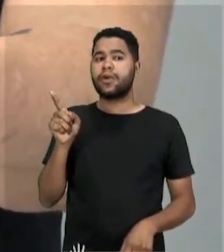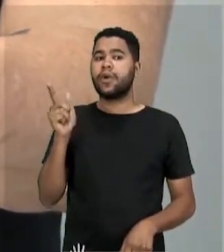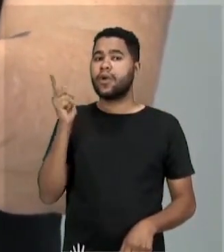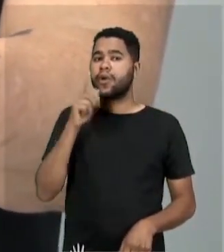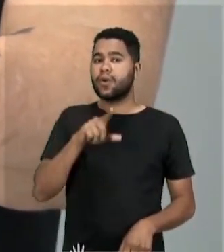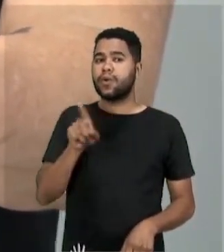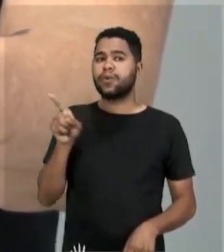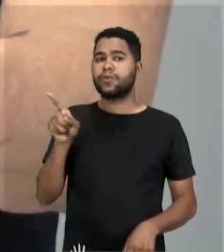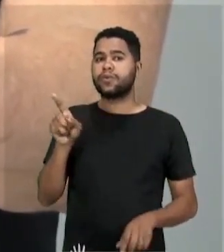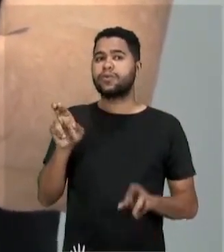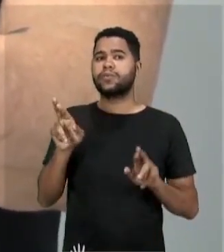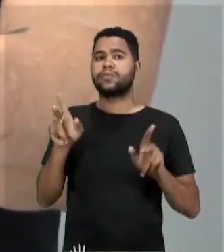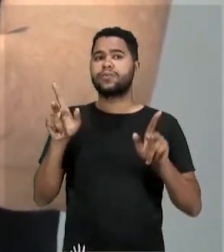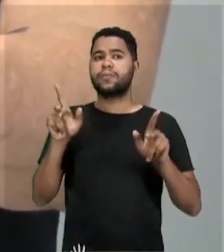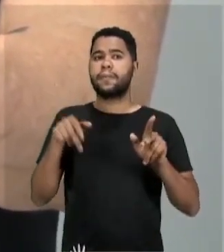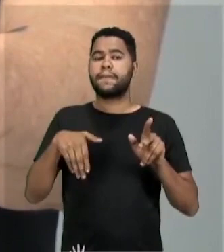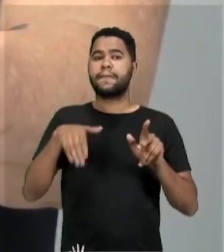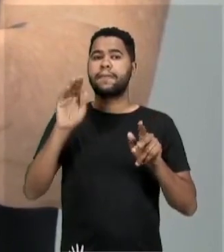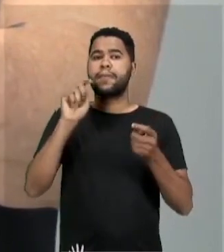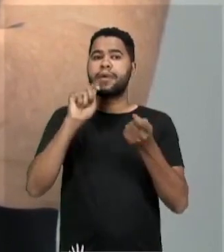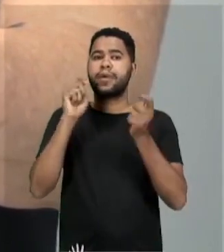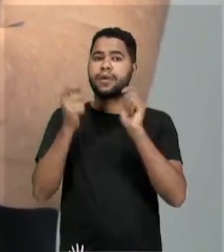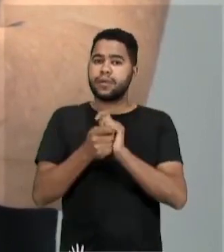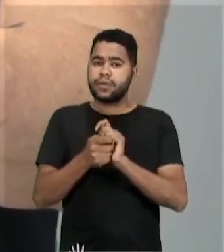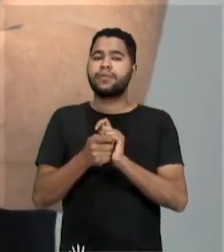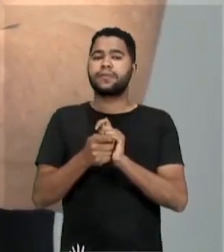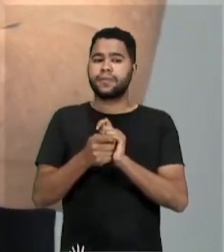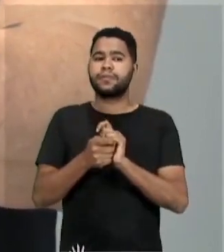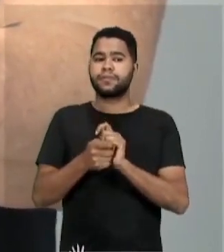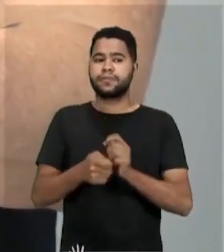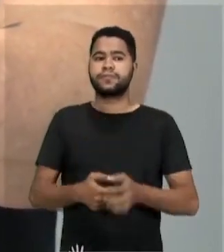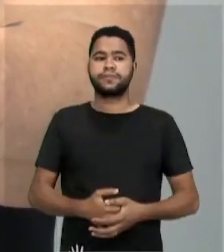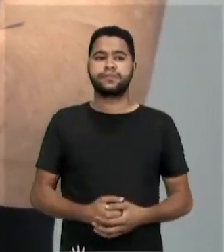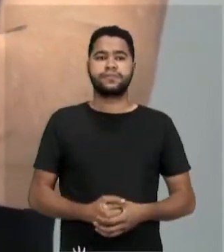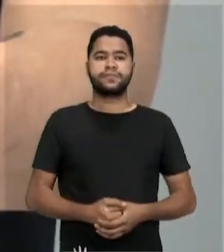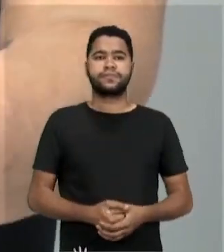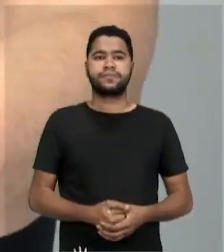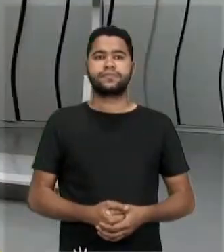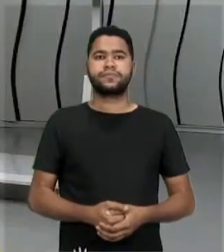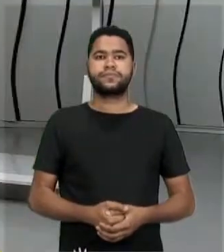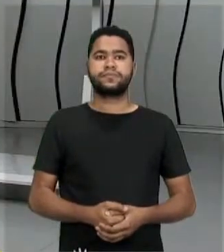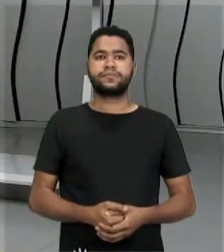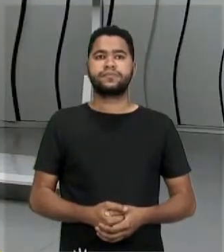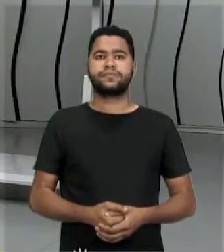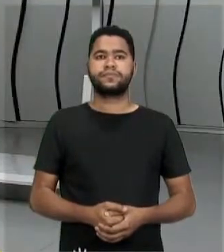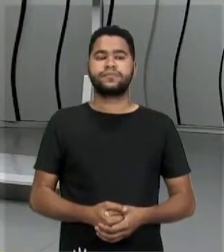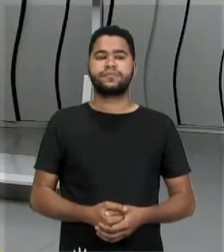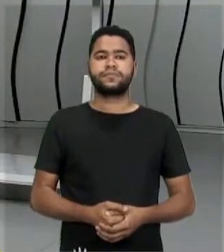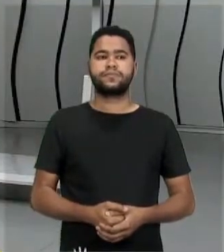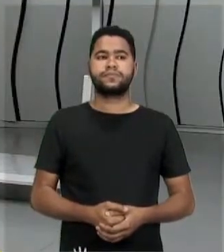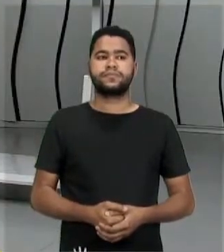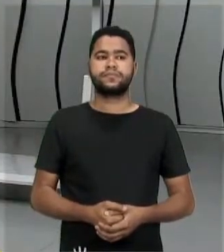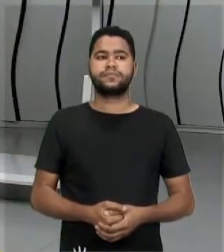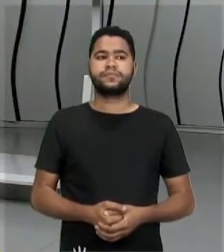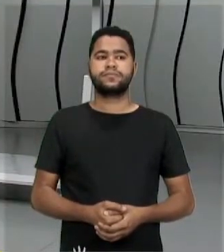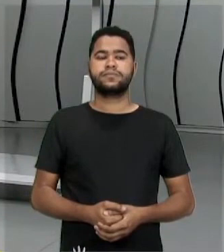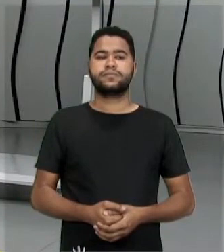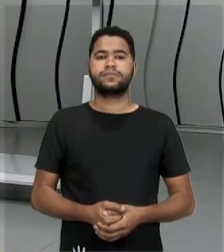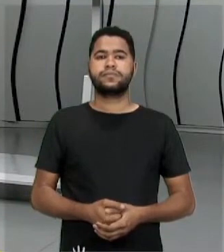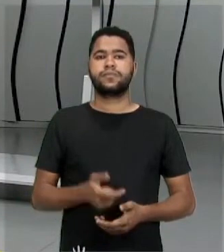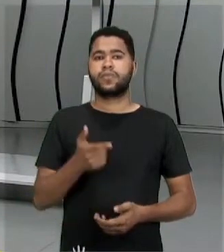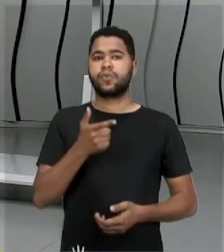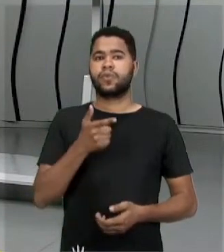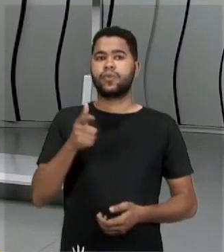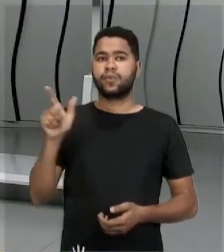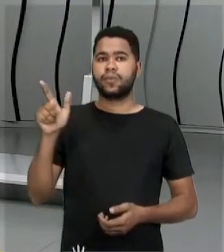bico aqui tá mais adaptado a pegar essa semente, tá certo? Vou pegar aqui uma outra